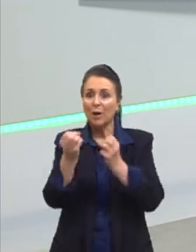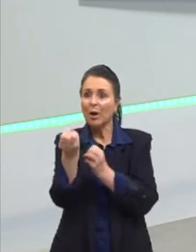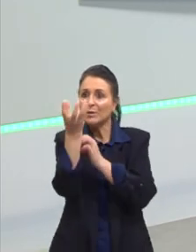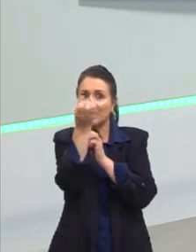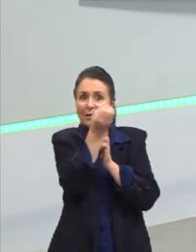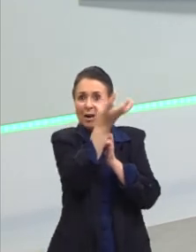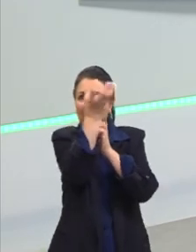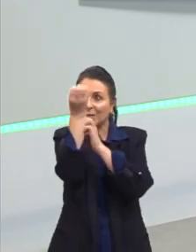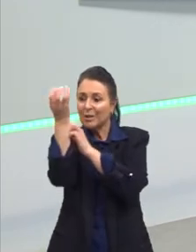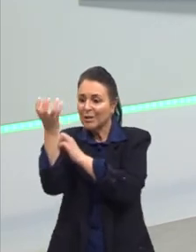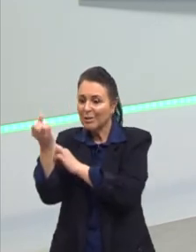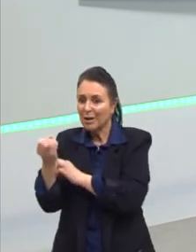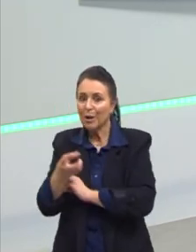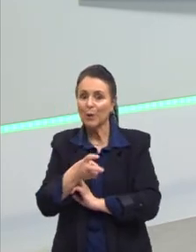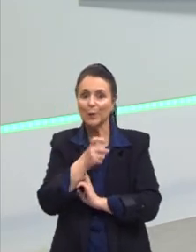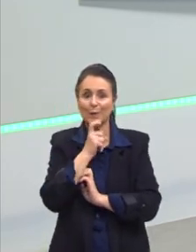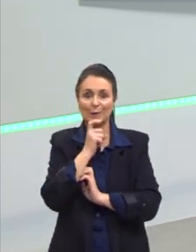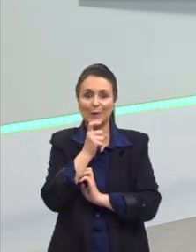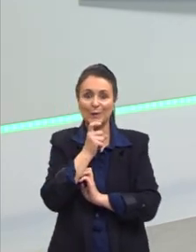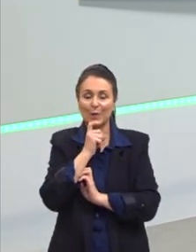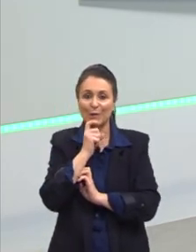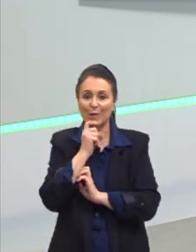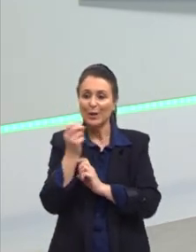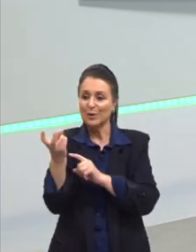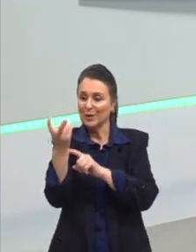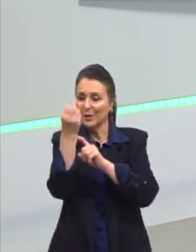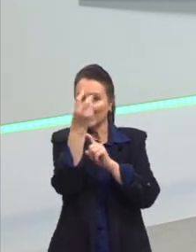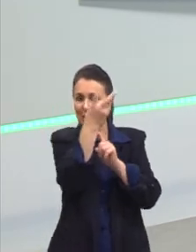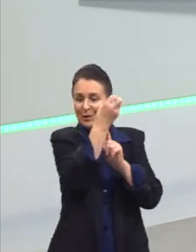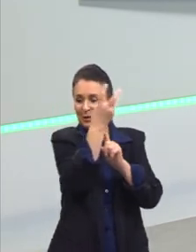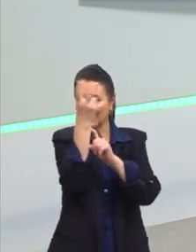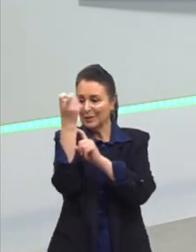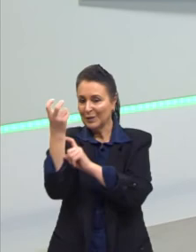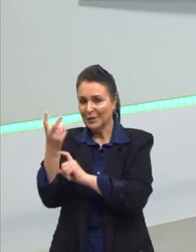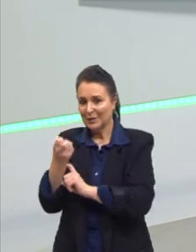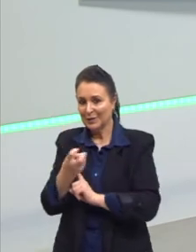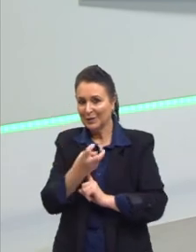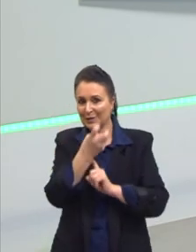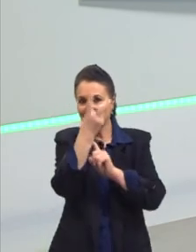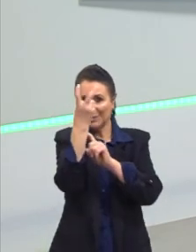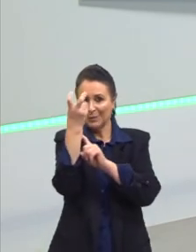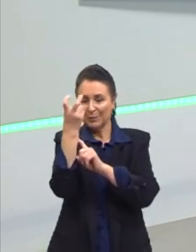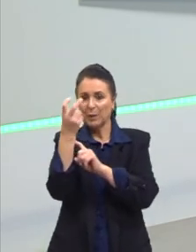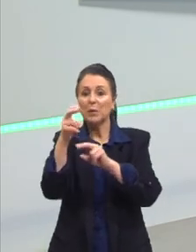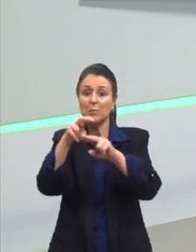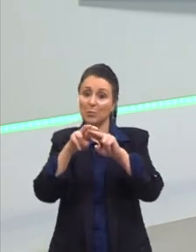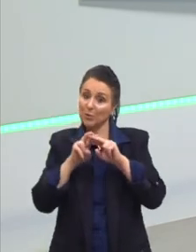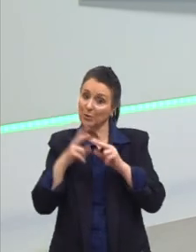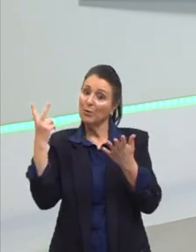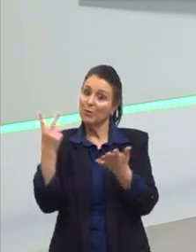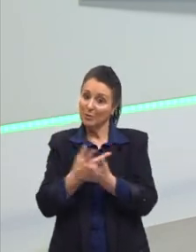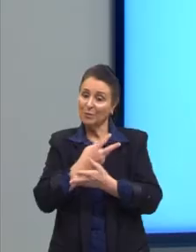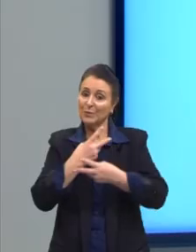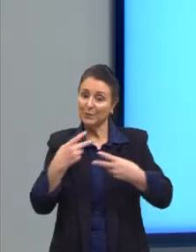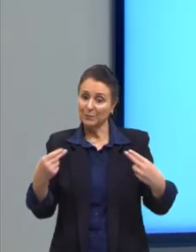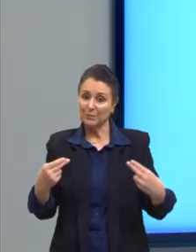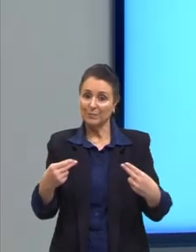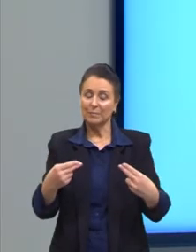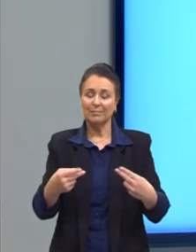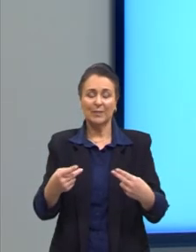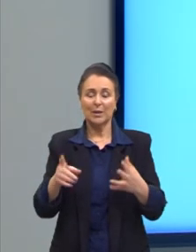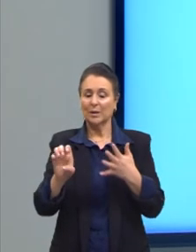atraídos pela luz, né? Acharam lindos, maravilhosos, foram atraídos pela luz. E aí, deu no que deu. Então, não é